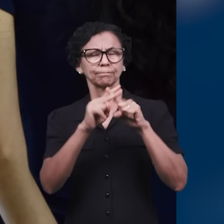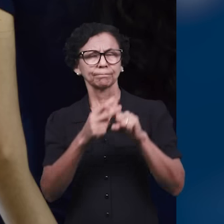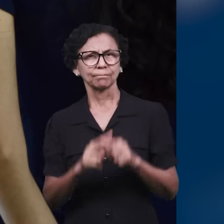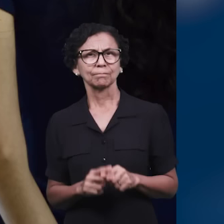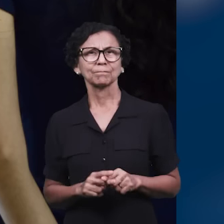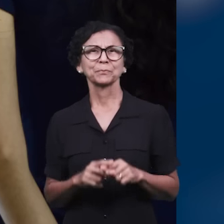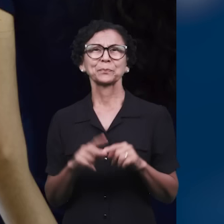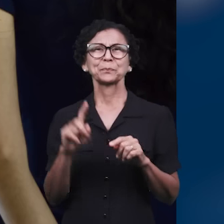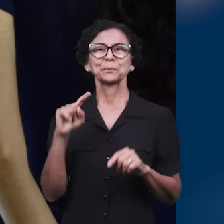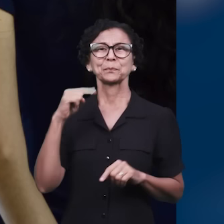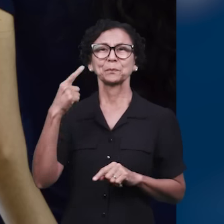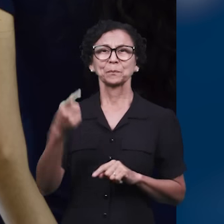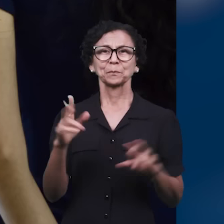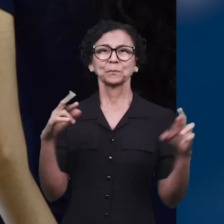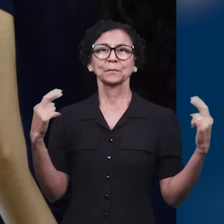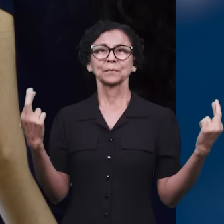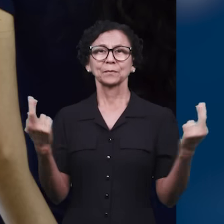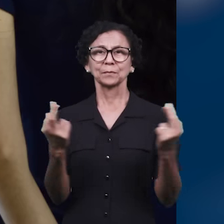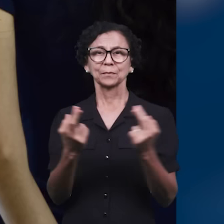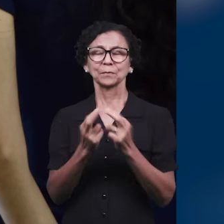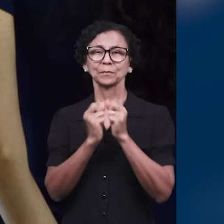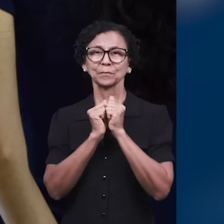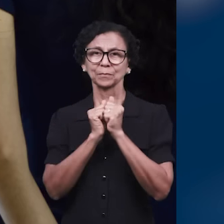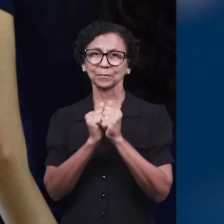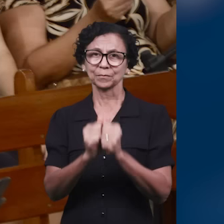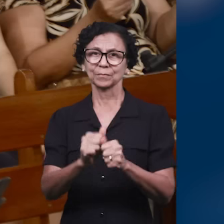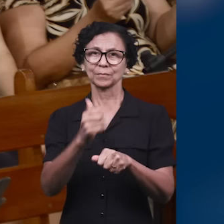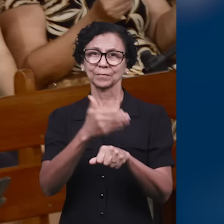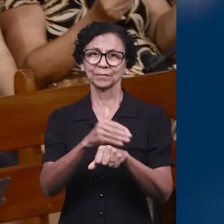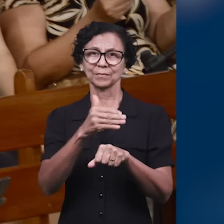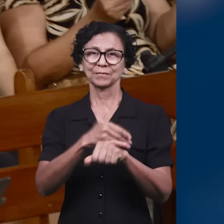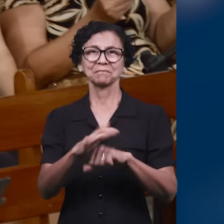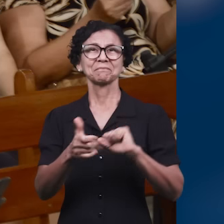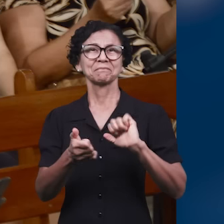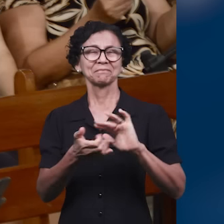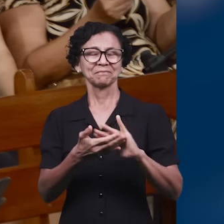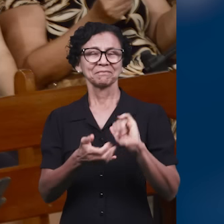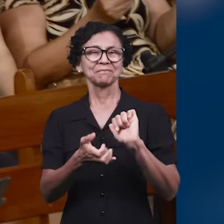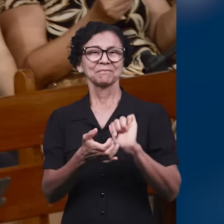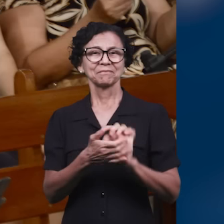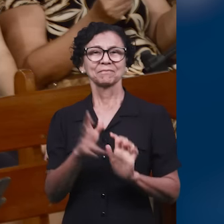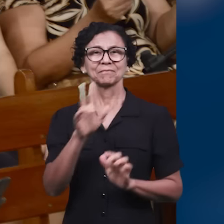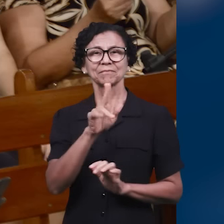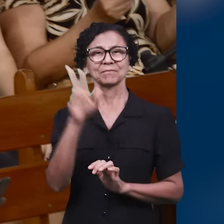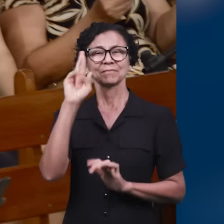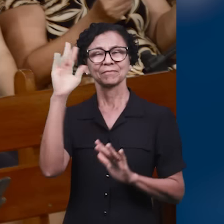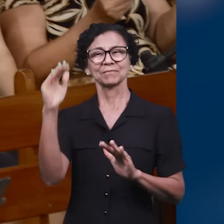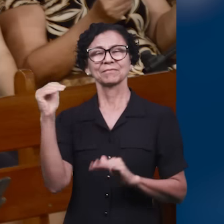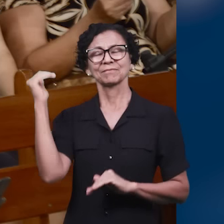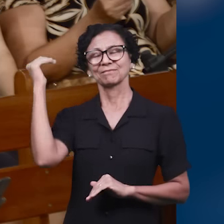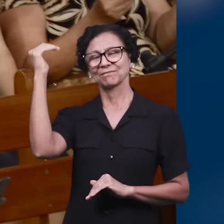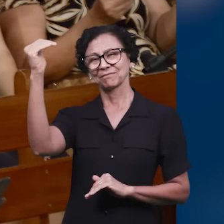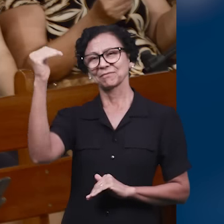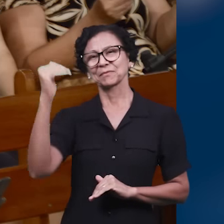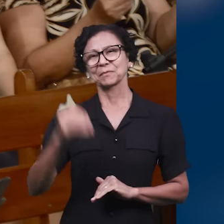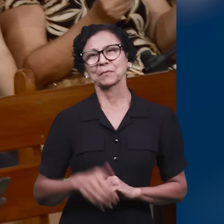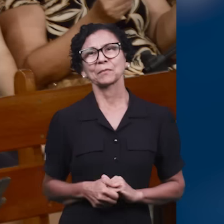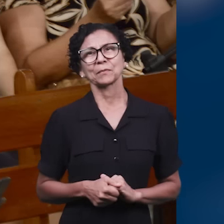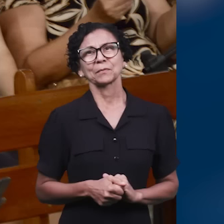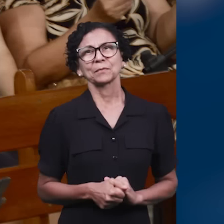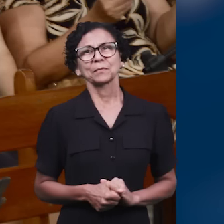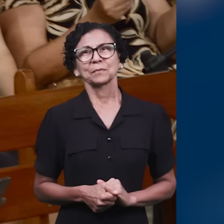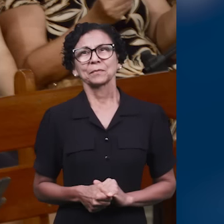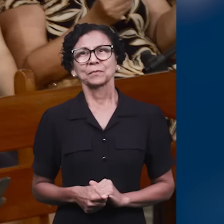finais e logo após se juntaram para passarem o louvor. Muito o Senhor operou neste ensaio e o nome do Senhor foi grandemente